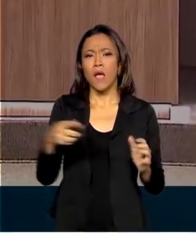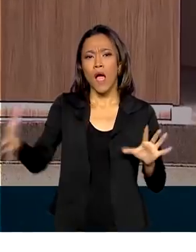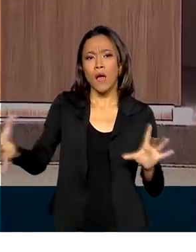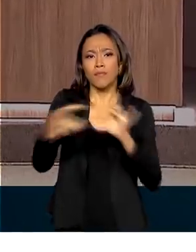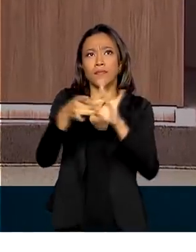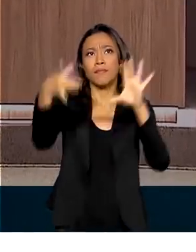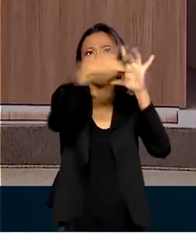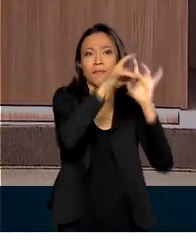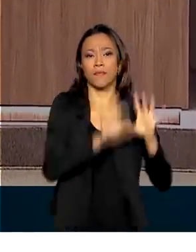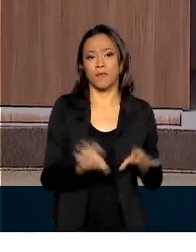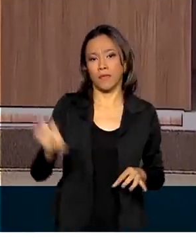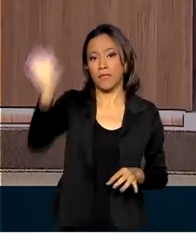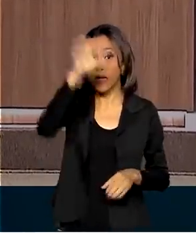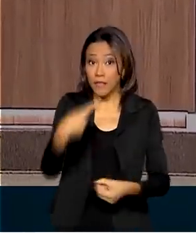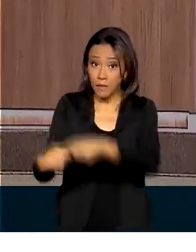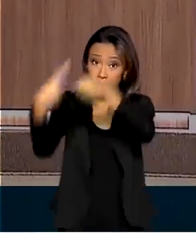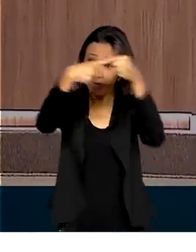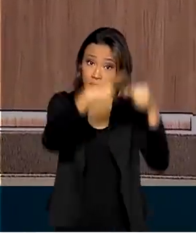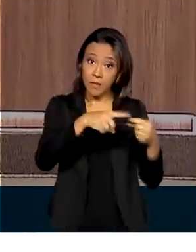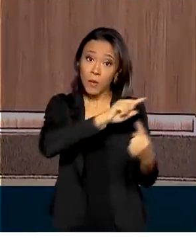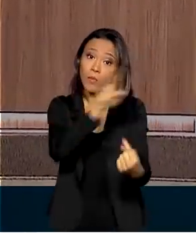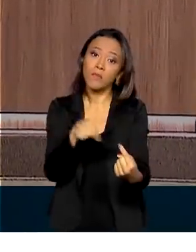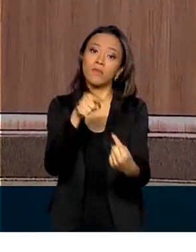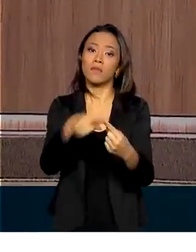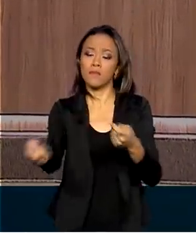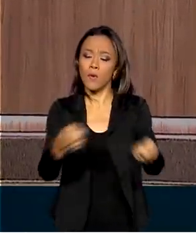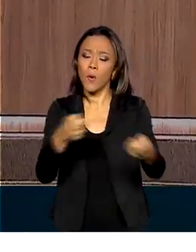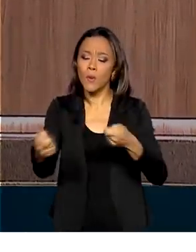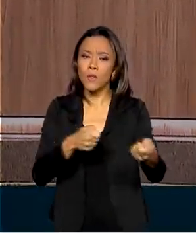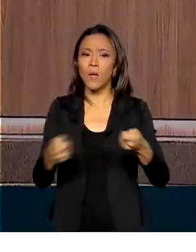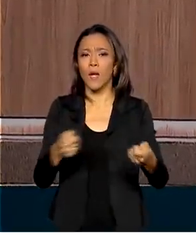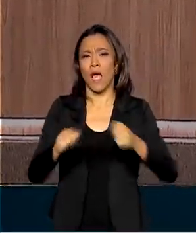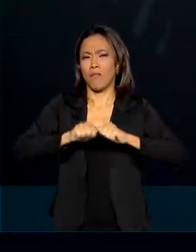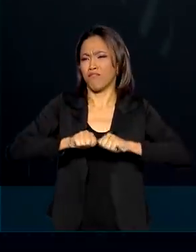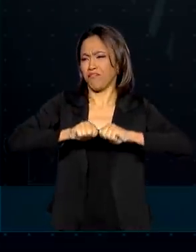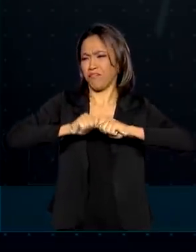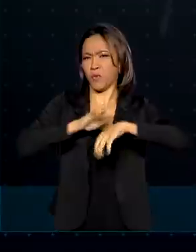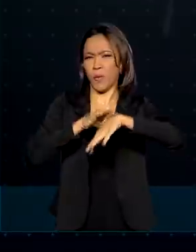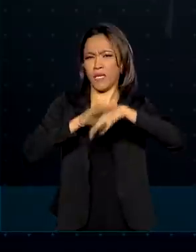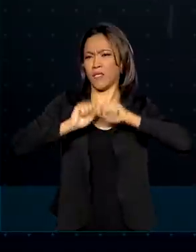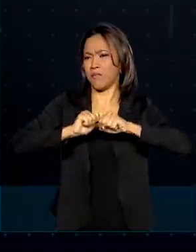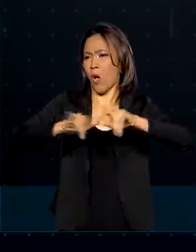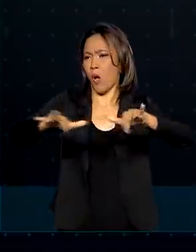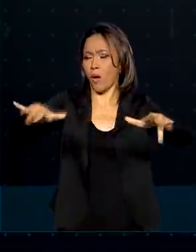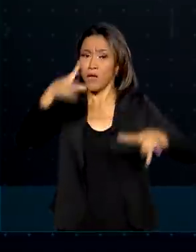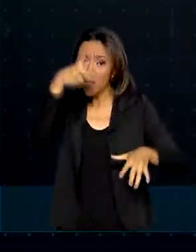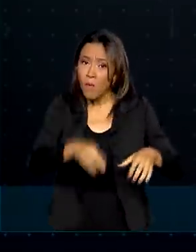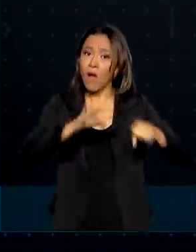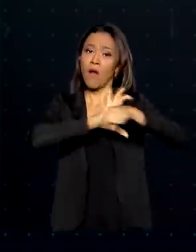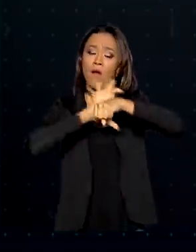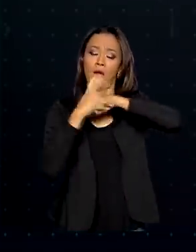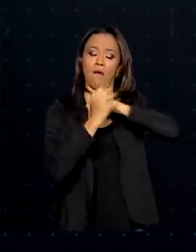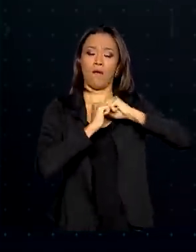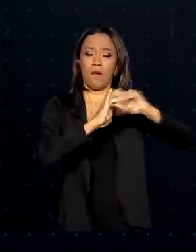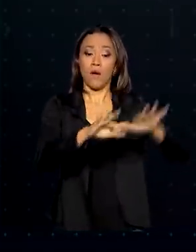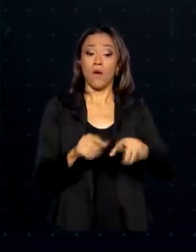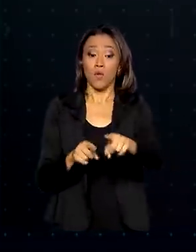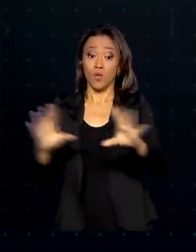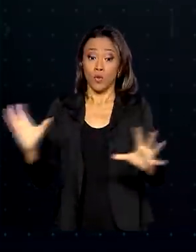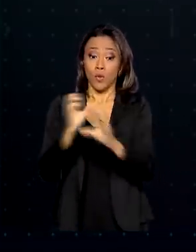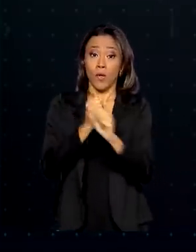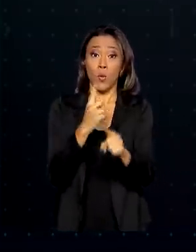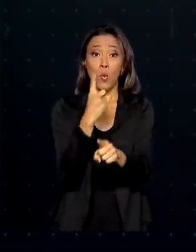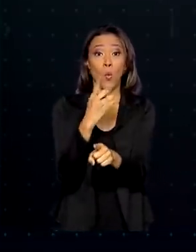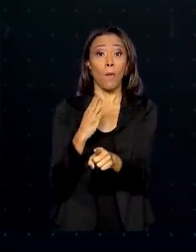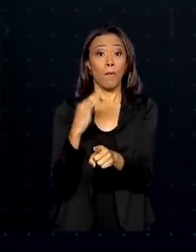municípios e prevenir e controlar epidemias, como a da Covid-19. O total de investimentos chega a um bilhão e meio de